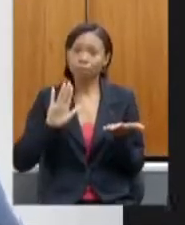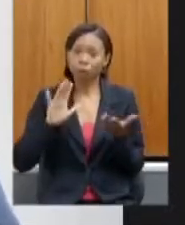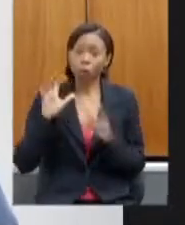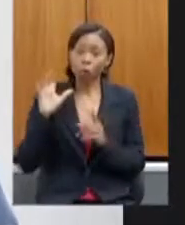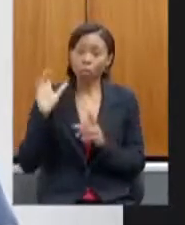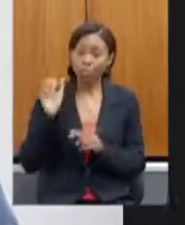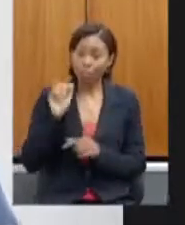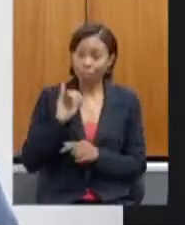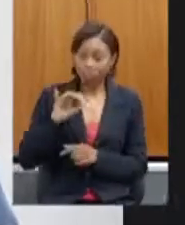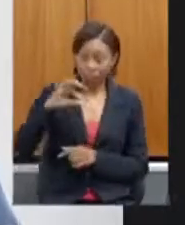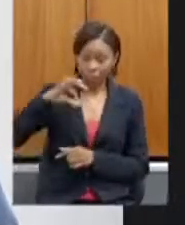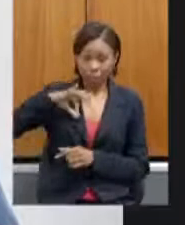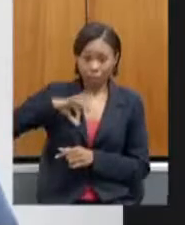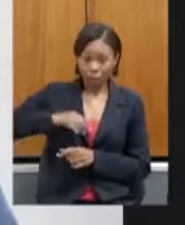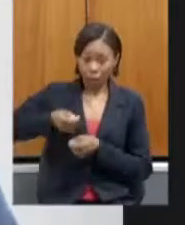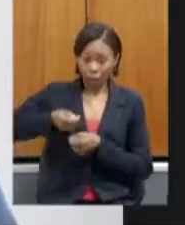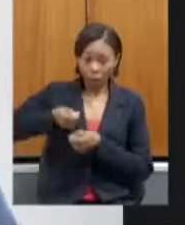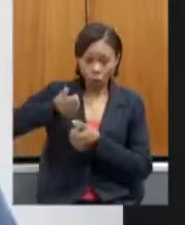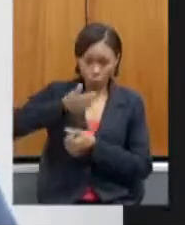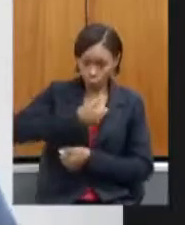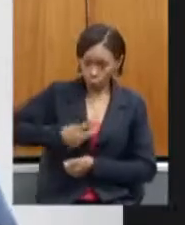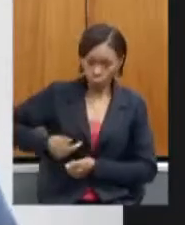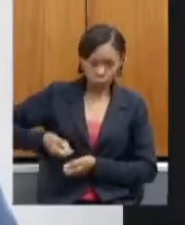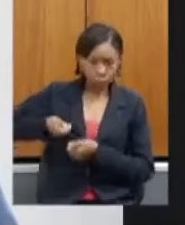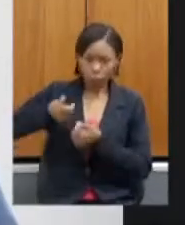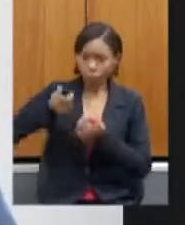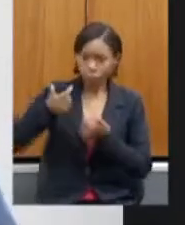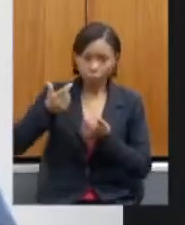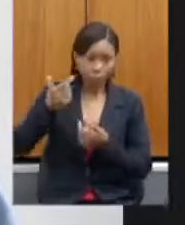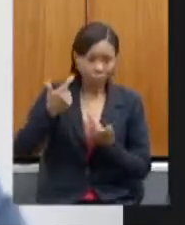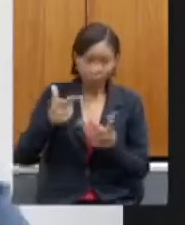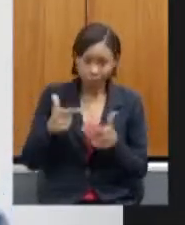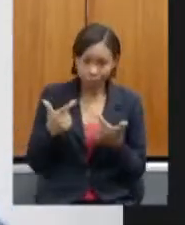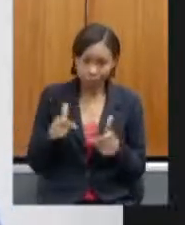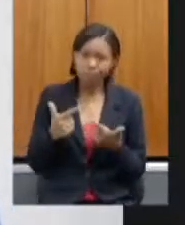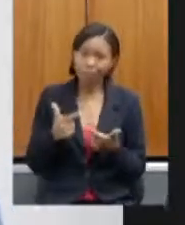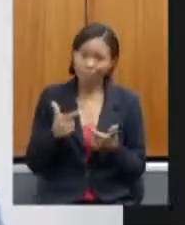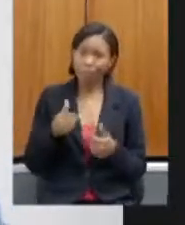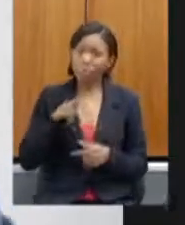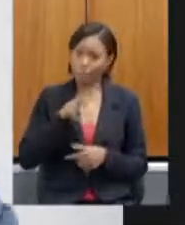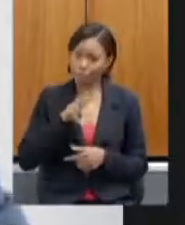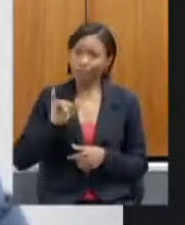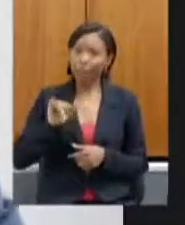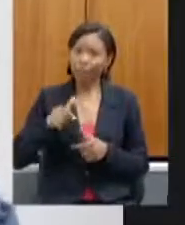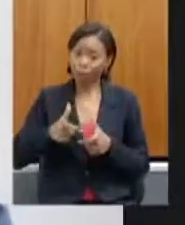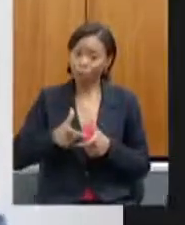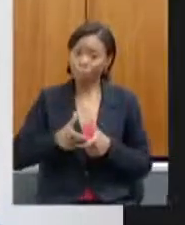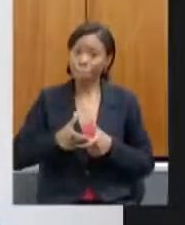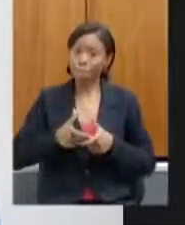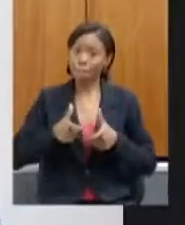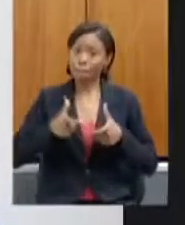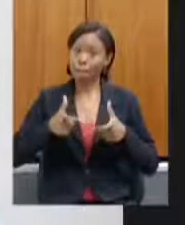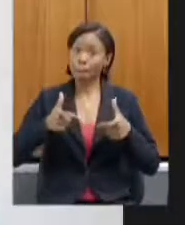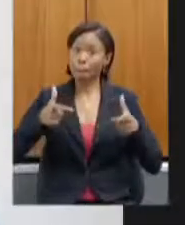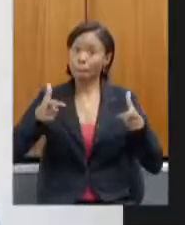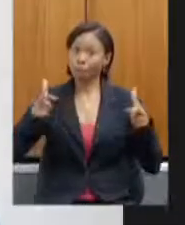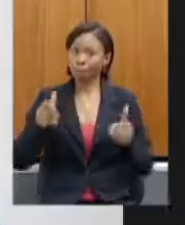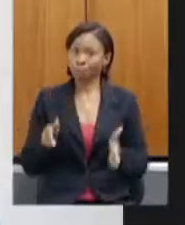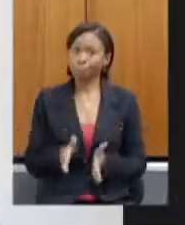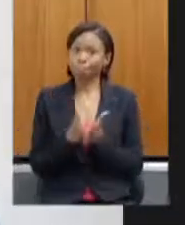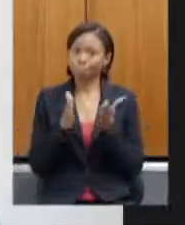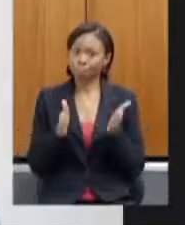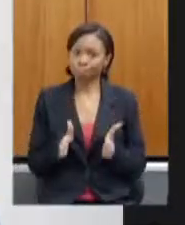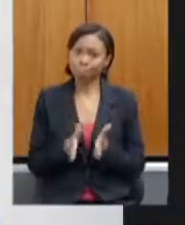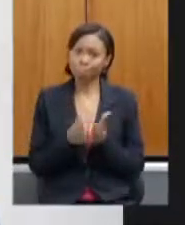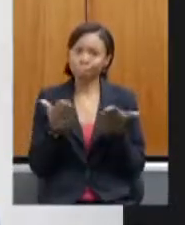pobreza extrema e vai ampliar a situação de insegurança alimentar. Então, acho que o Estado tem que estar preparado